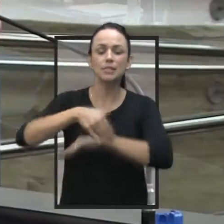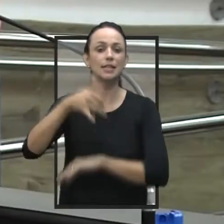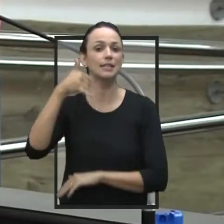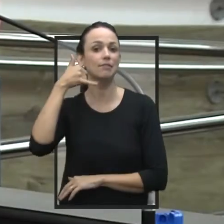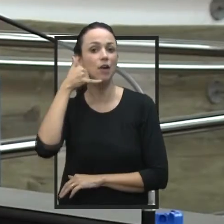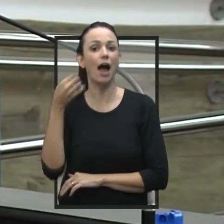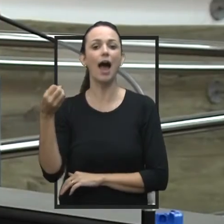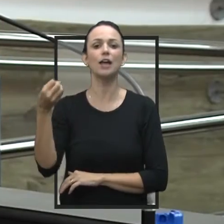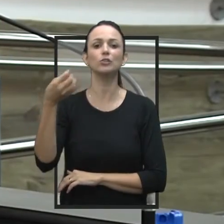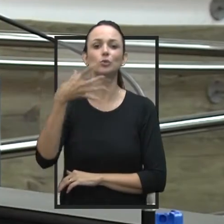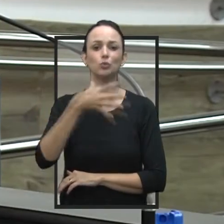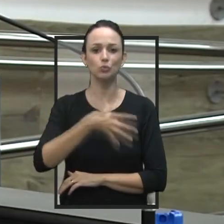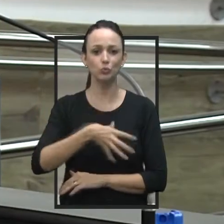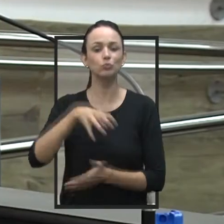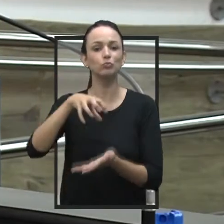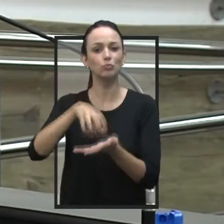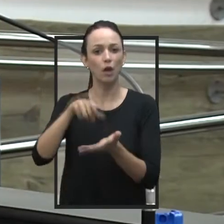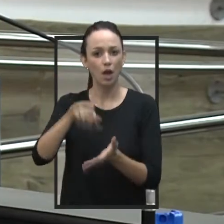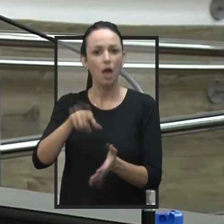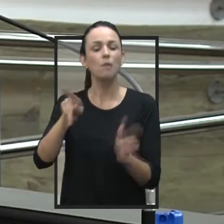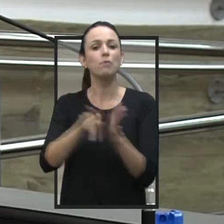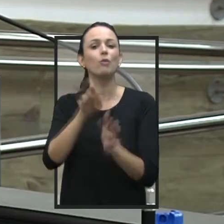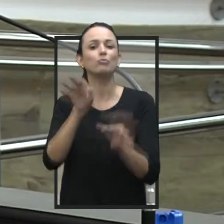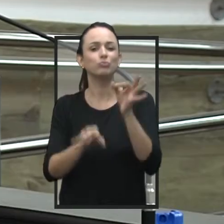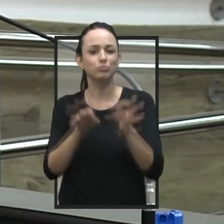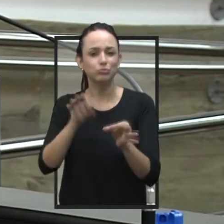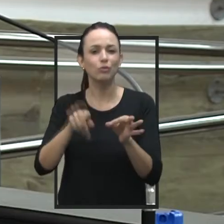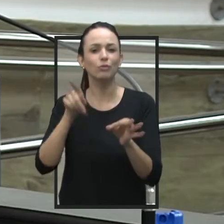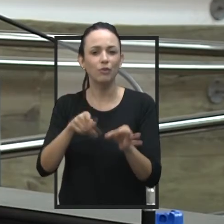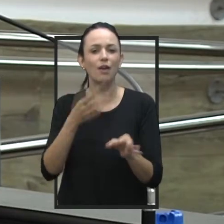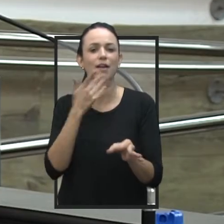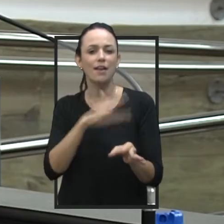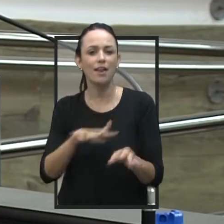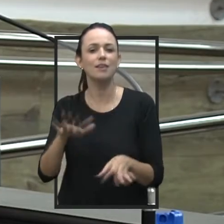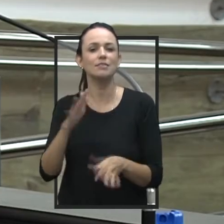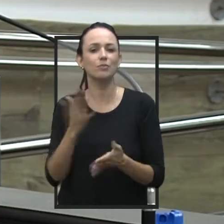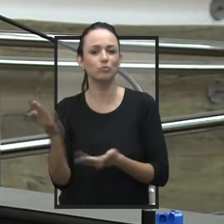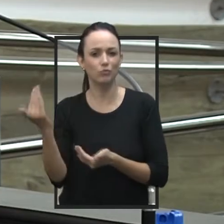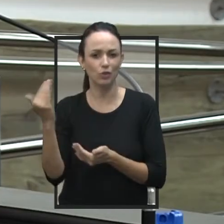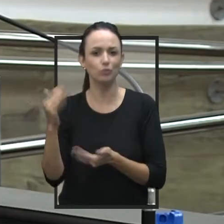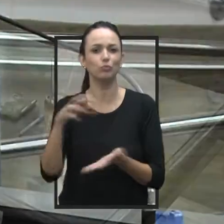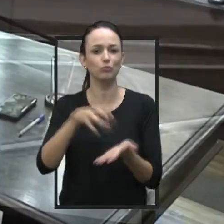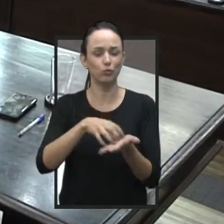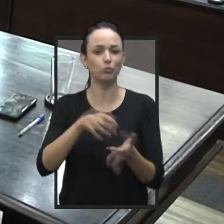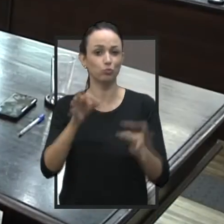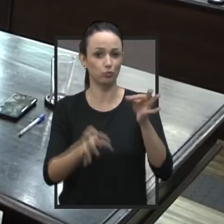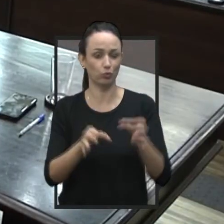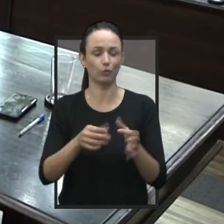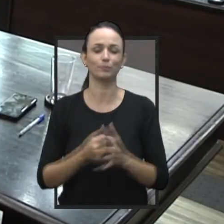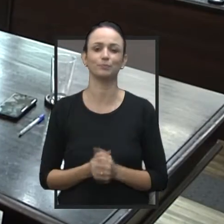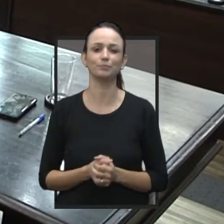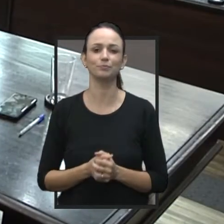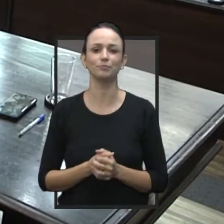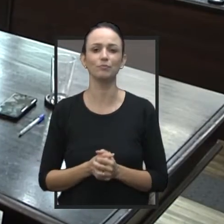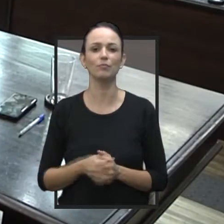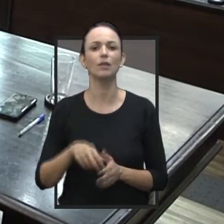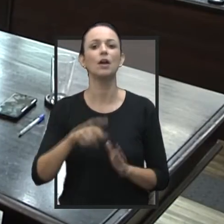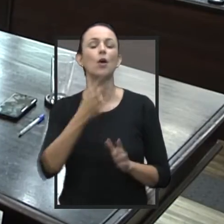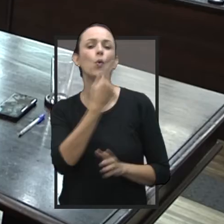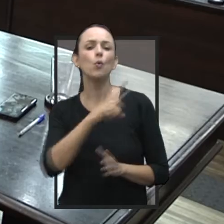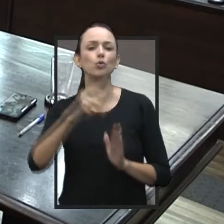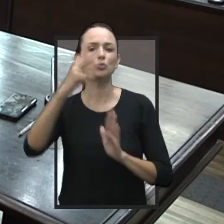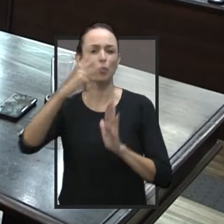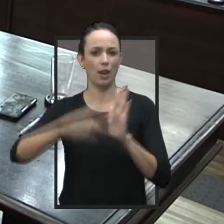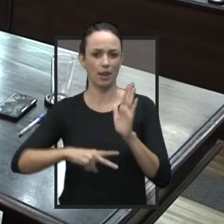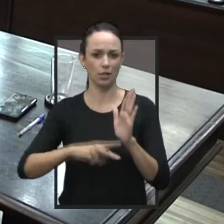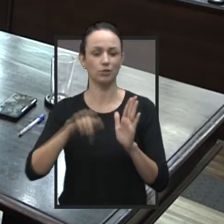e telefone atualizados da vara da infância e da juventude da comarca ou foro regional. O último projeto lido como